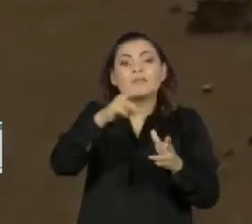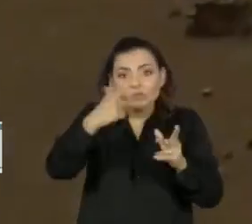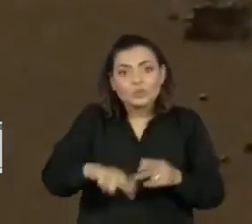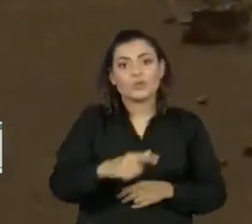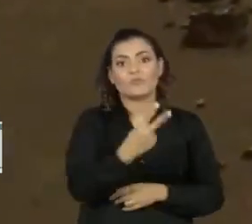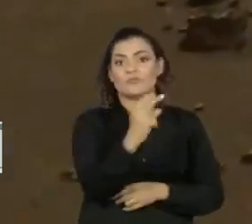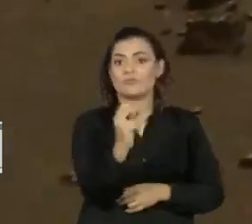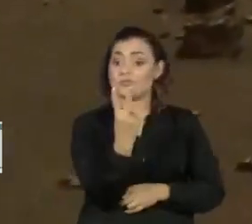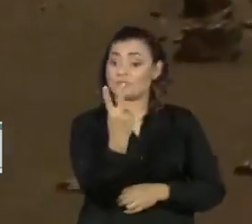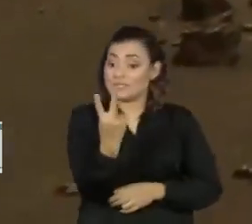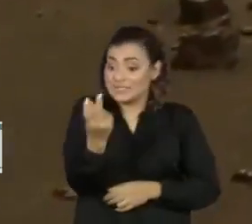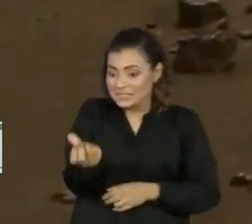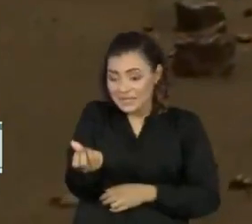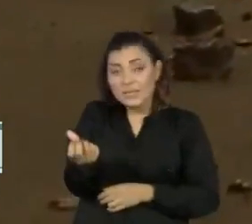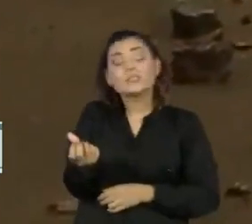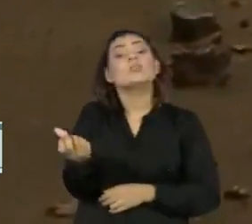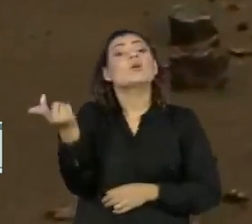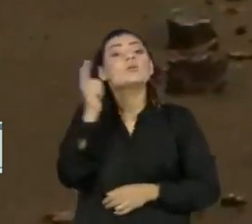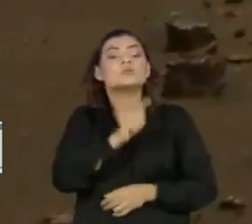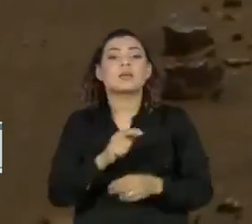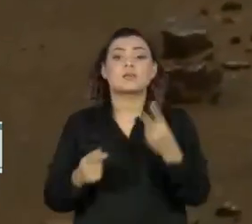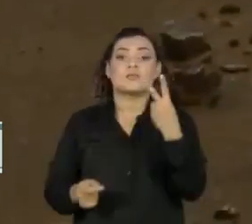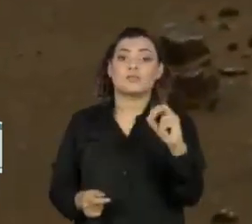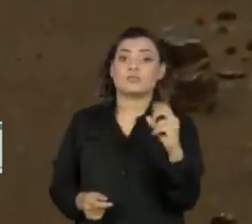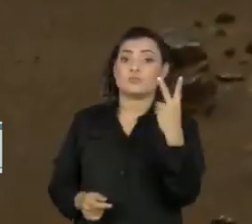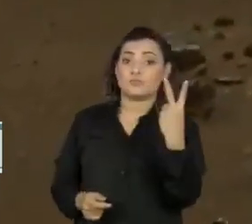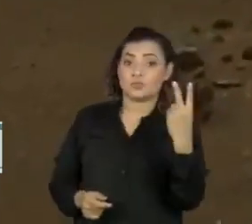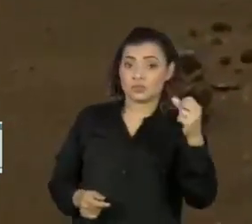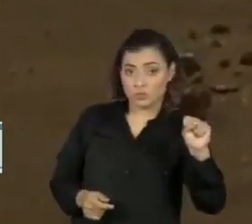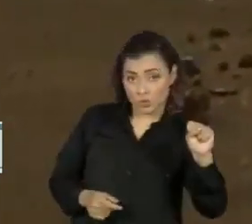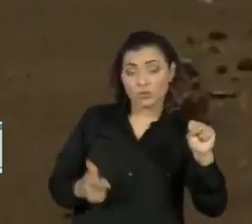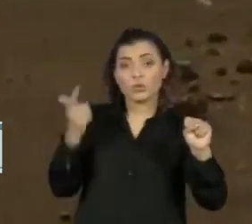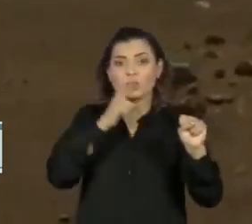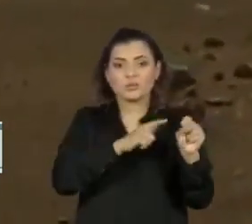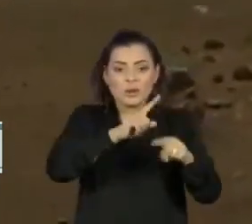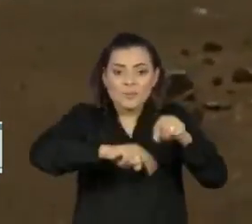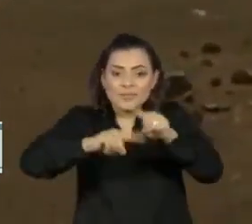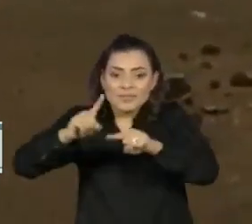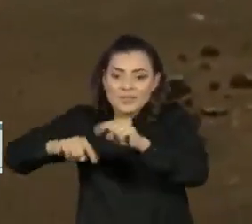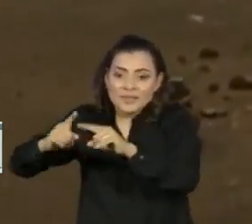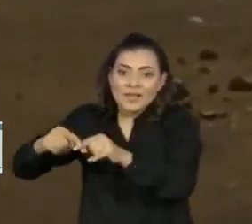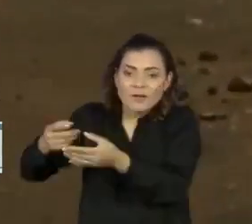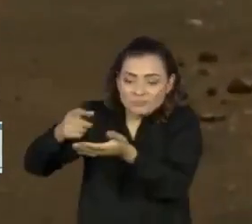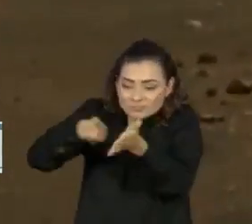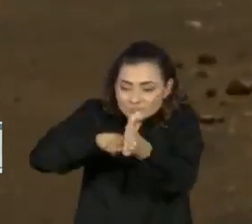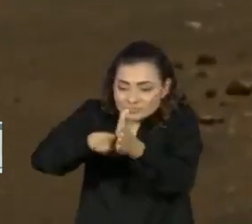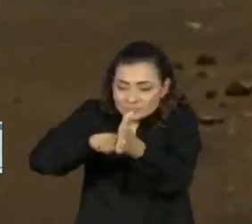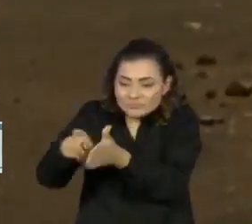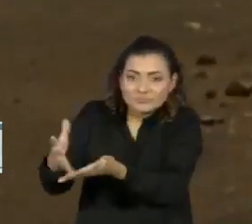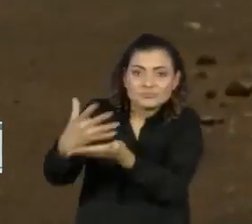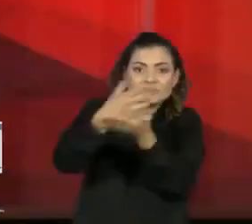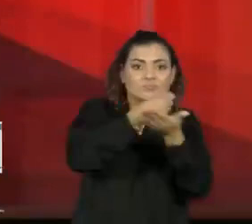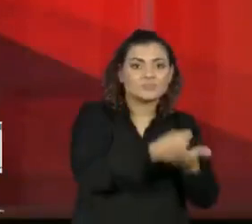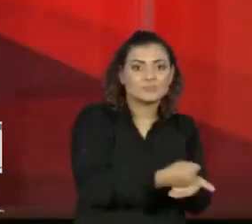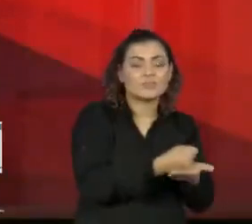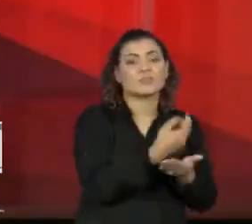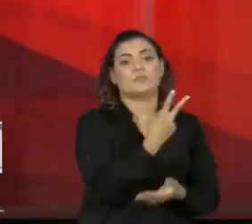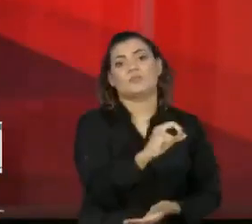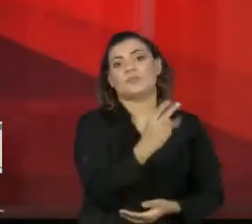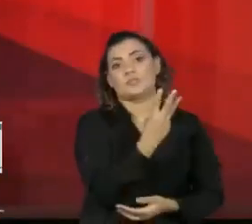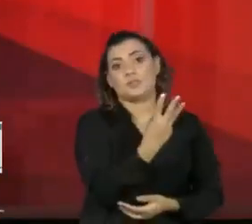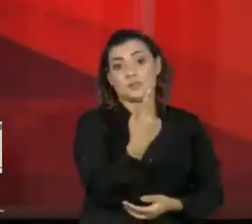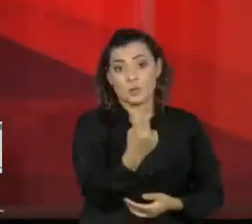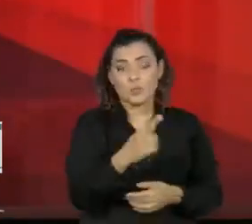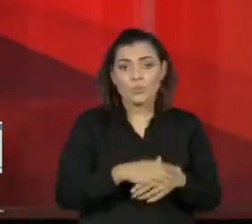2026, pousando em 2028 e ajudando a entregar as amostras de volta à Terra em 2031. Os